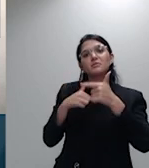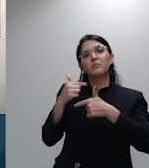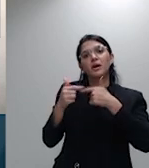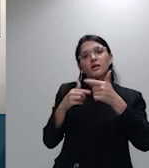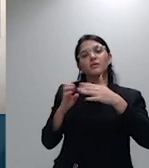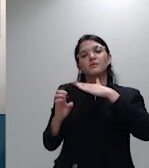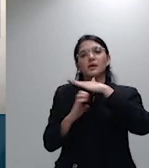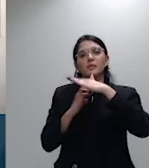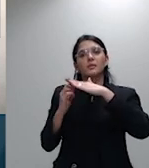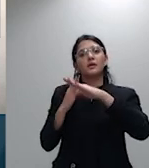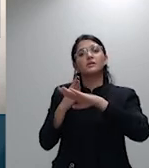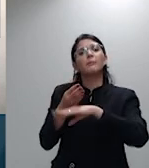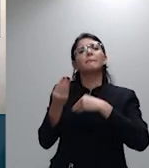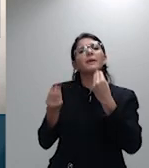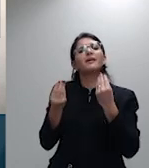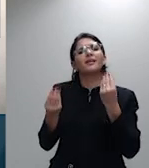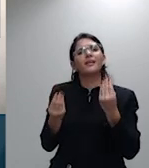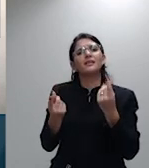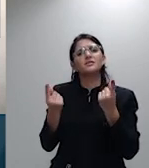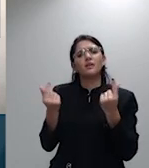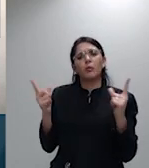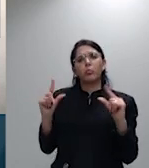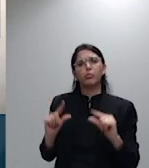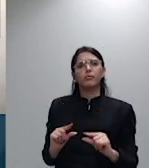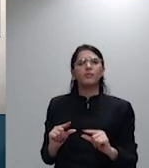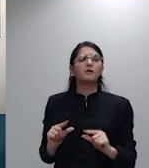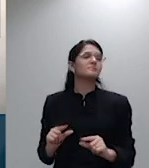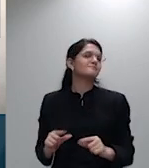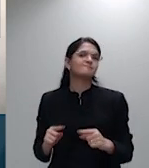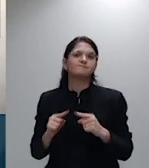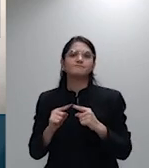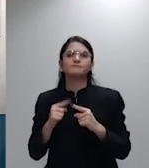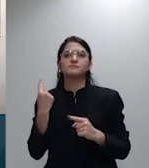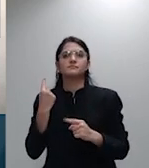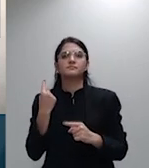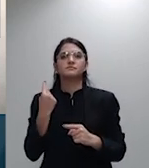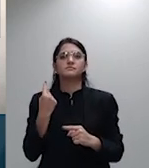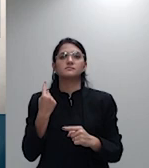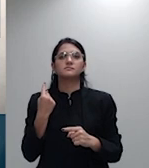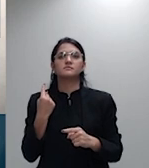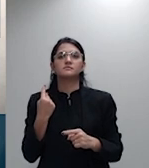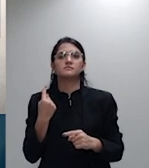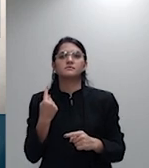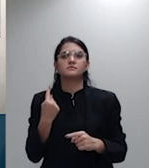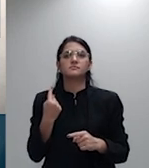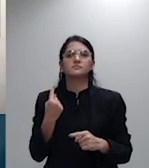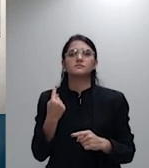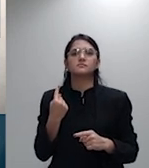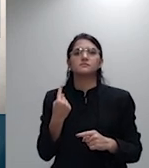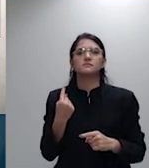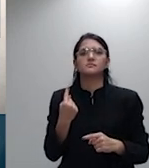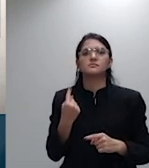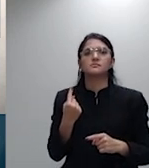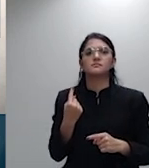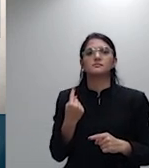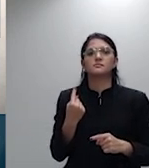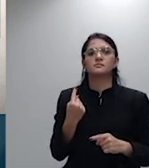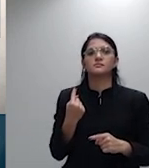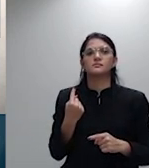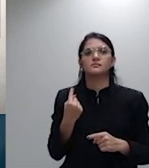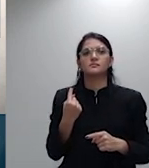um outro aspecto do diálogo das fontes de Eric James eram três minutos já passaram